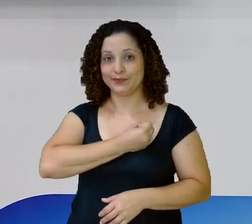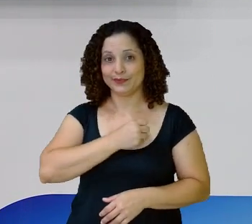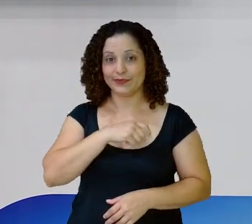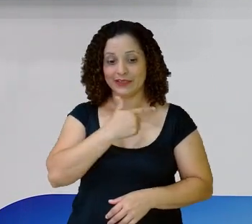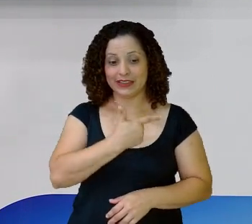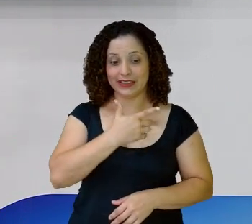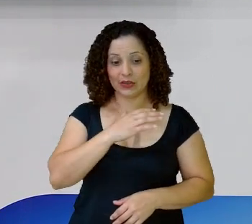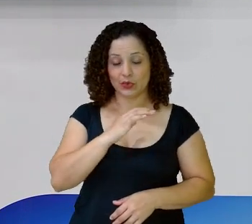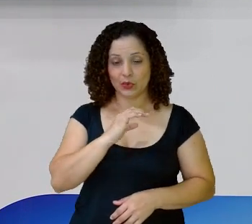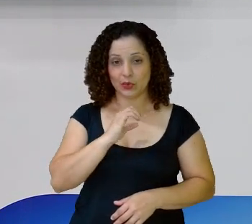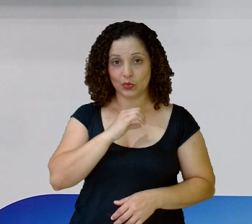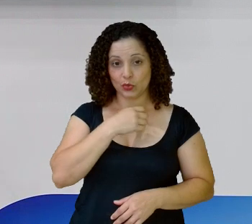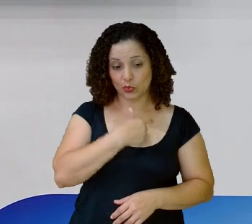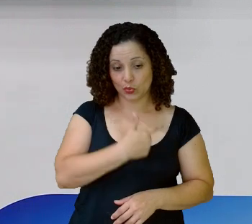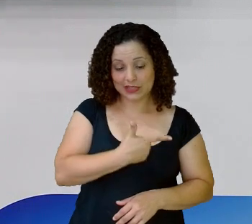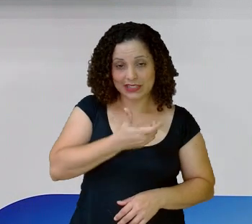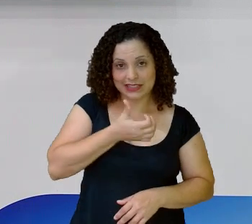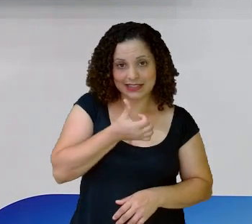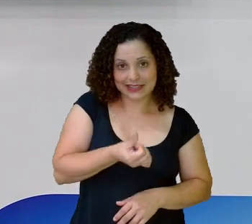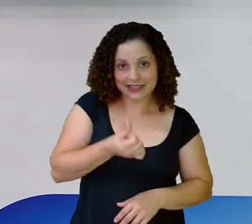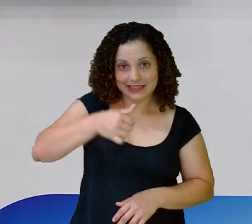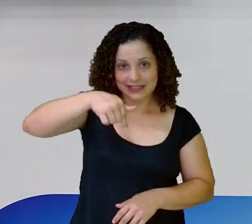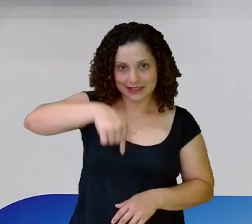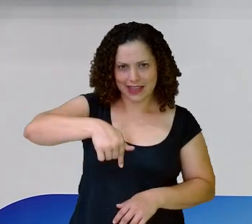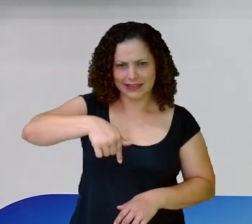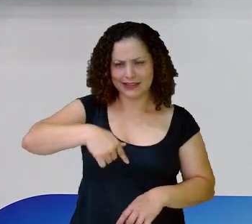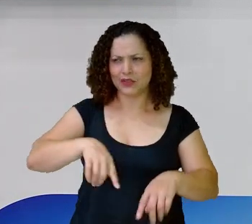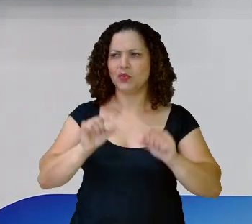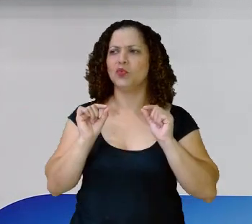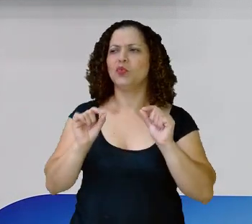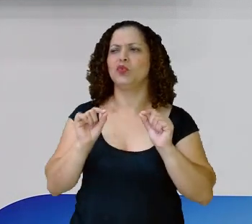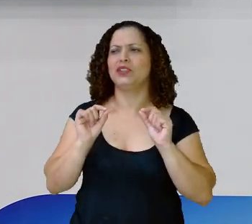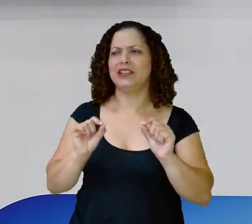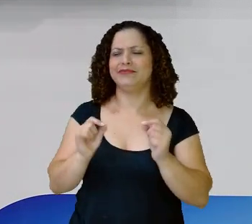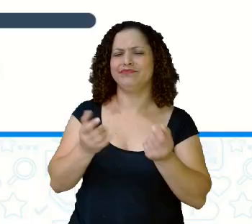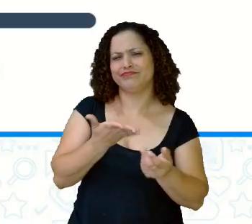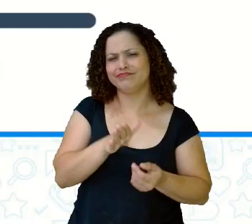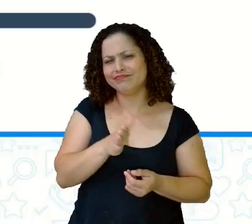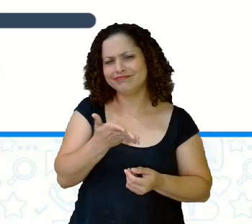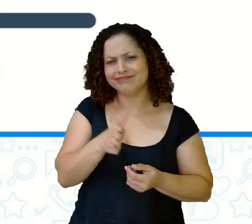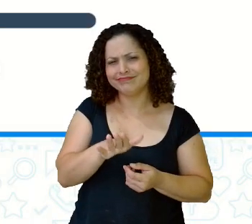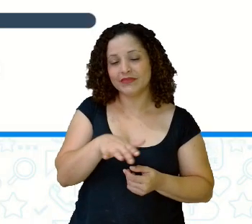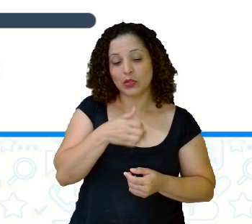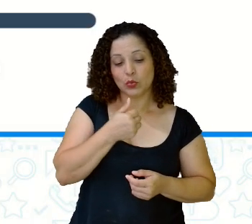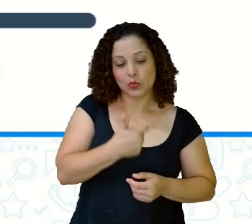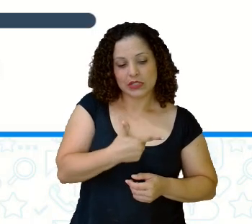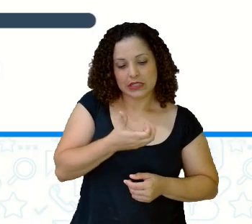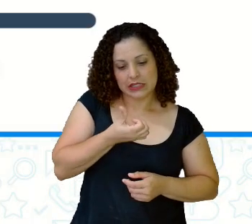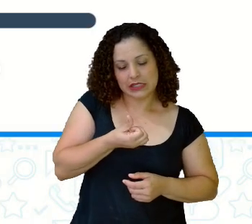267 Olha gente Mais ou menos 267 É depois De